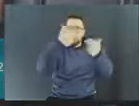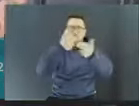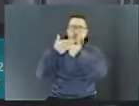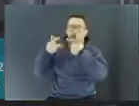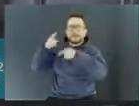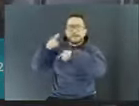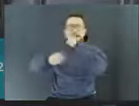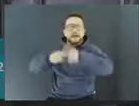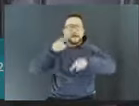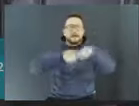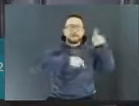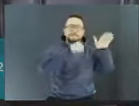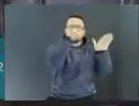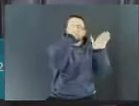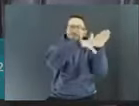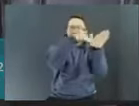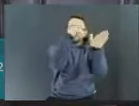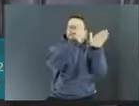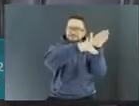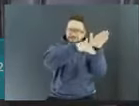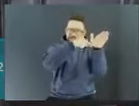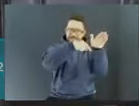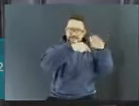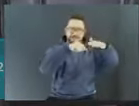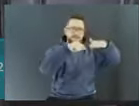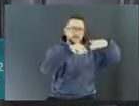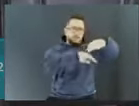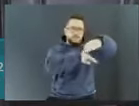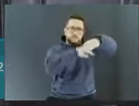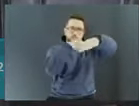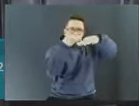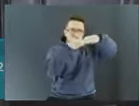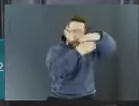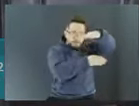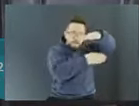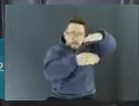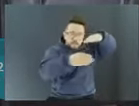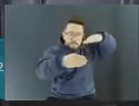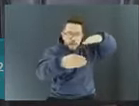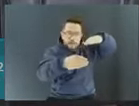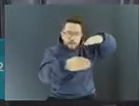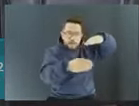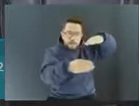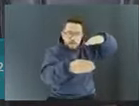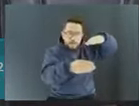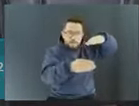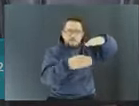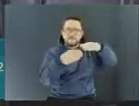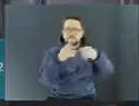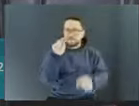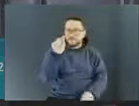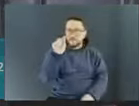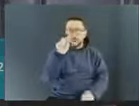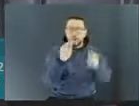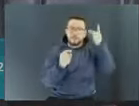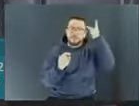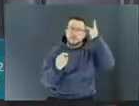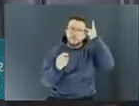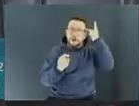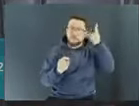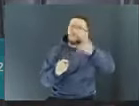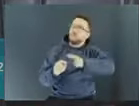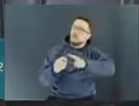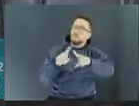São Paulo, fora, muitos players são um fundo de investimentos que querem investir e com essa insegurança não fazem isso.